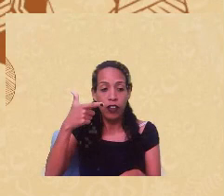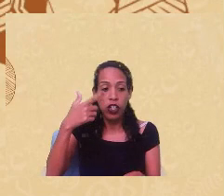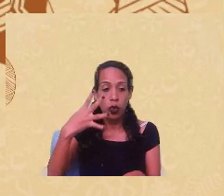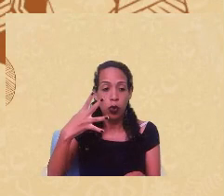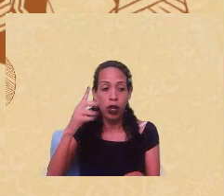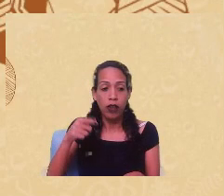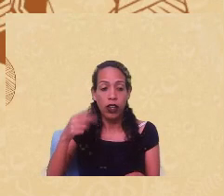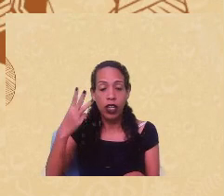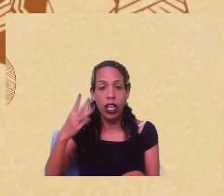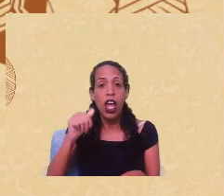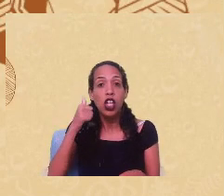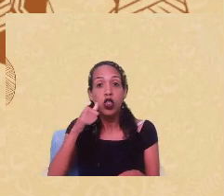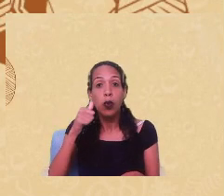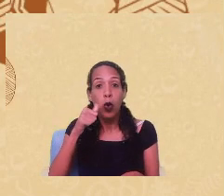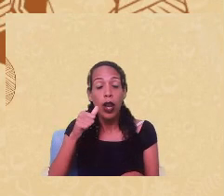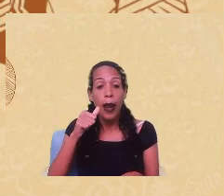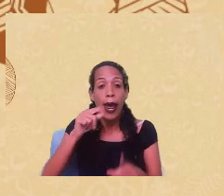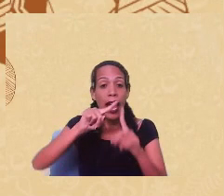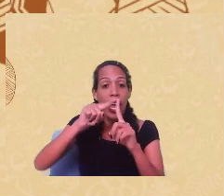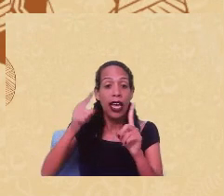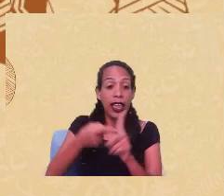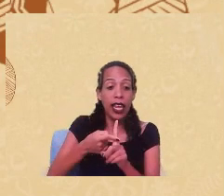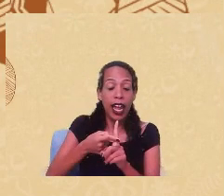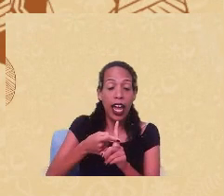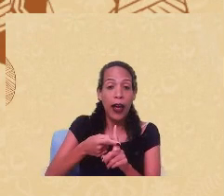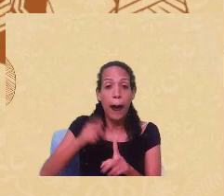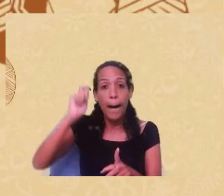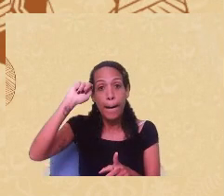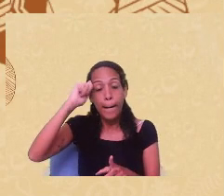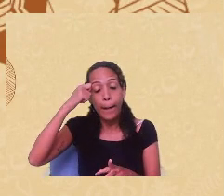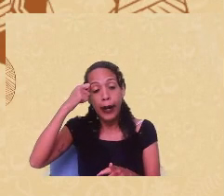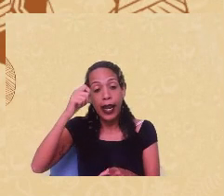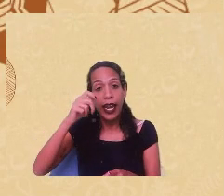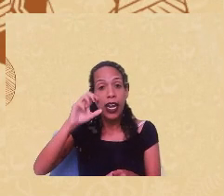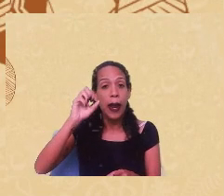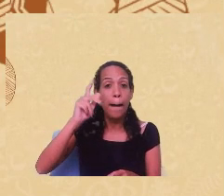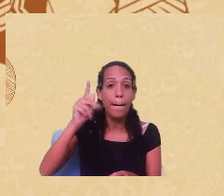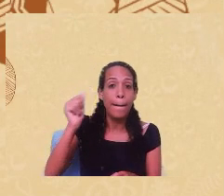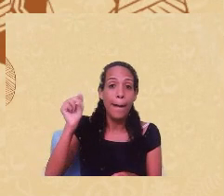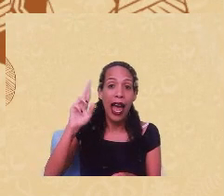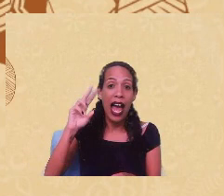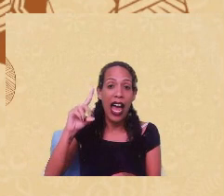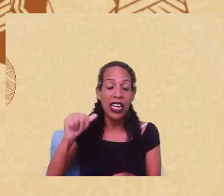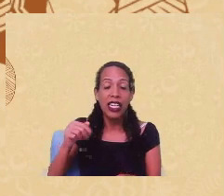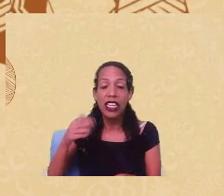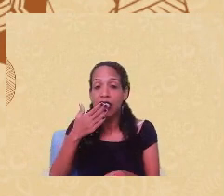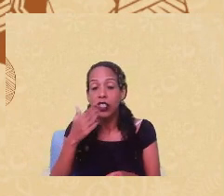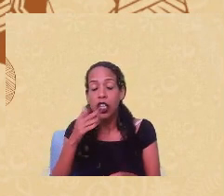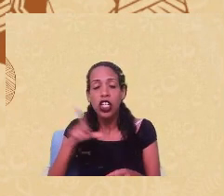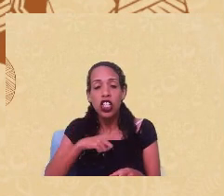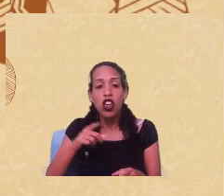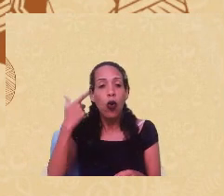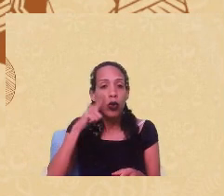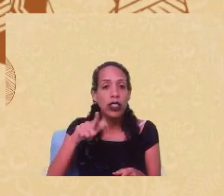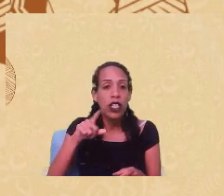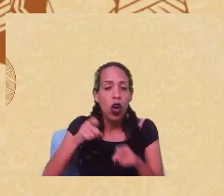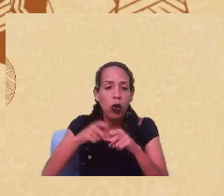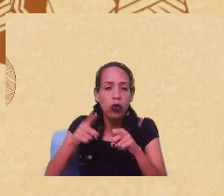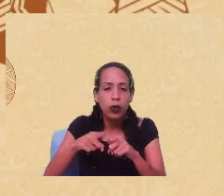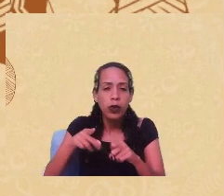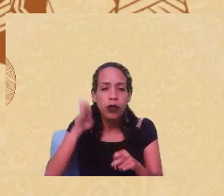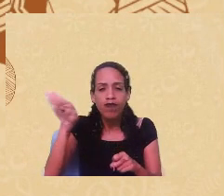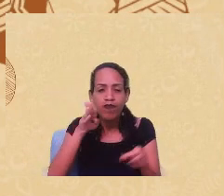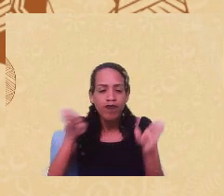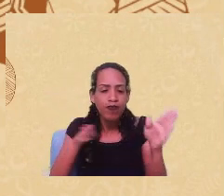fardas e indígenas, respectivamente, tiveram acesso às consultas de pré-natal, às consultas de pré-natal recomendadas. Entre as mulheres